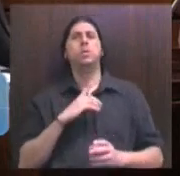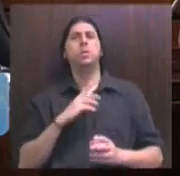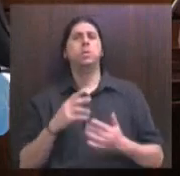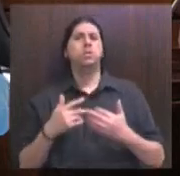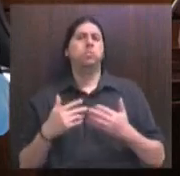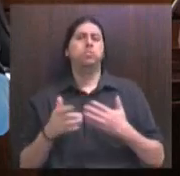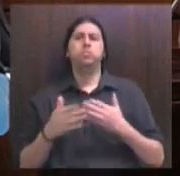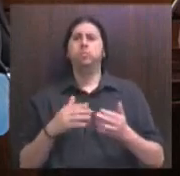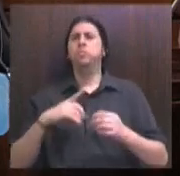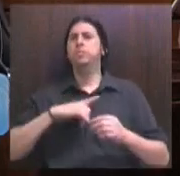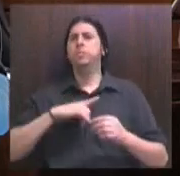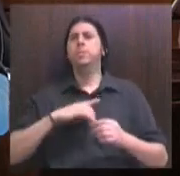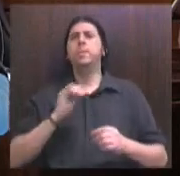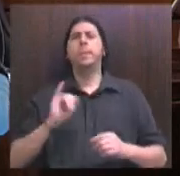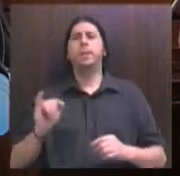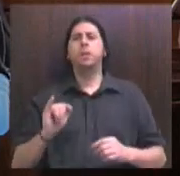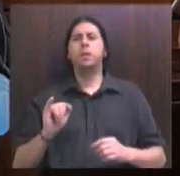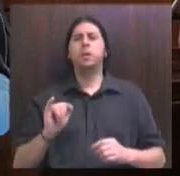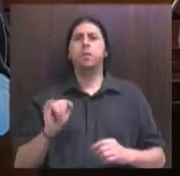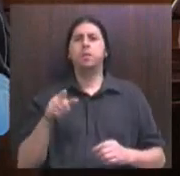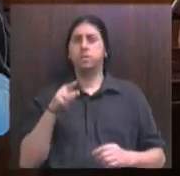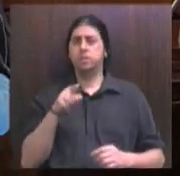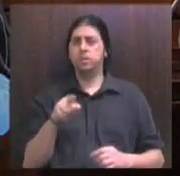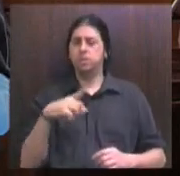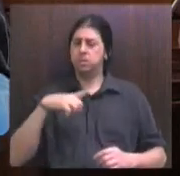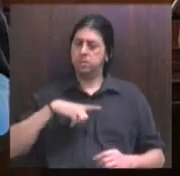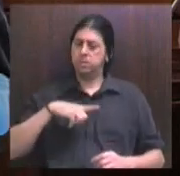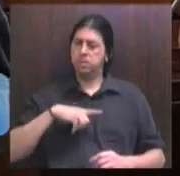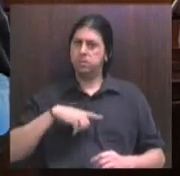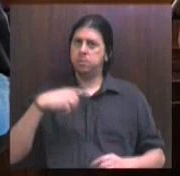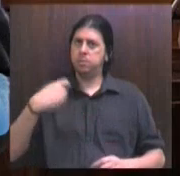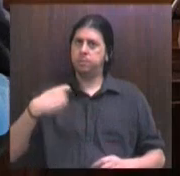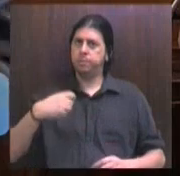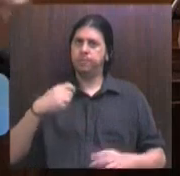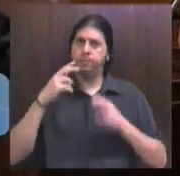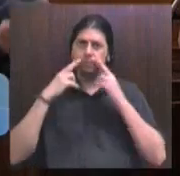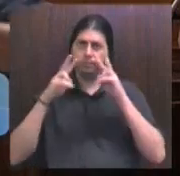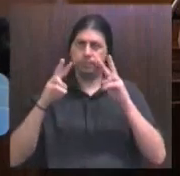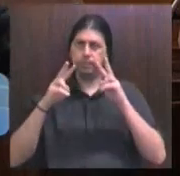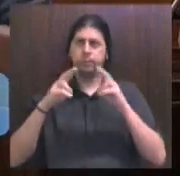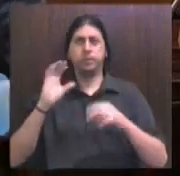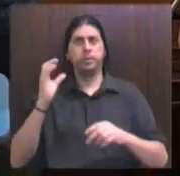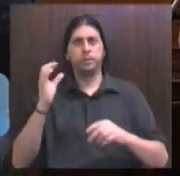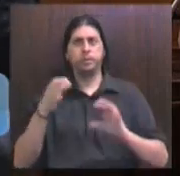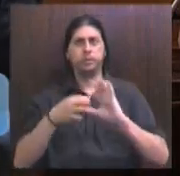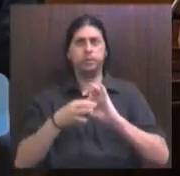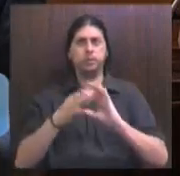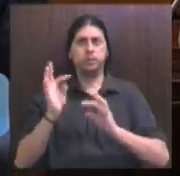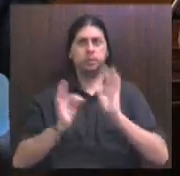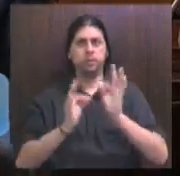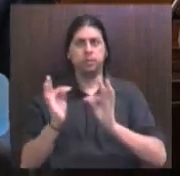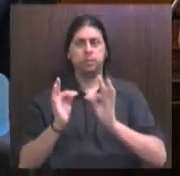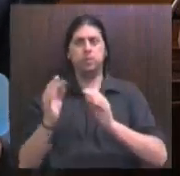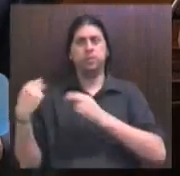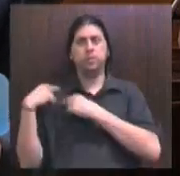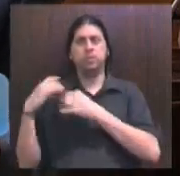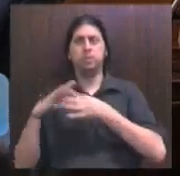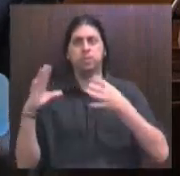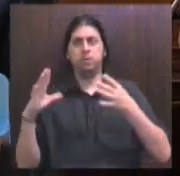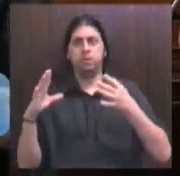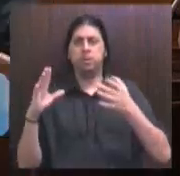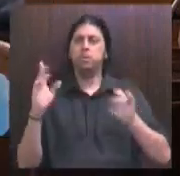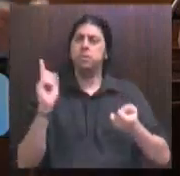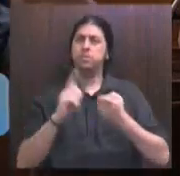que você tenha uma visão científico-técnica independente,